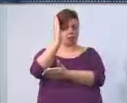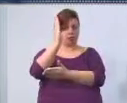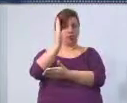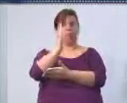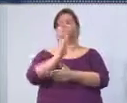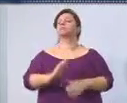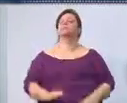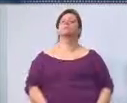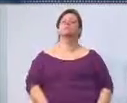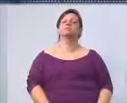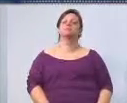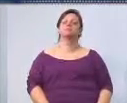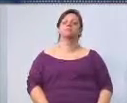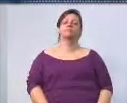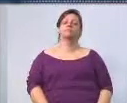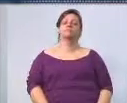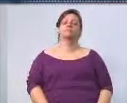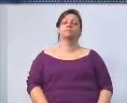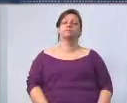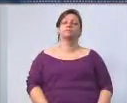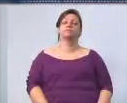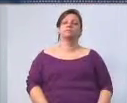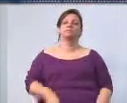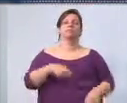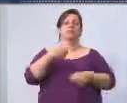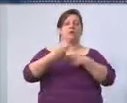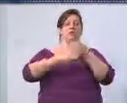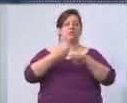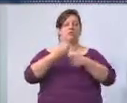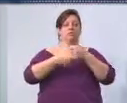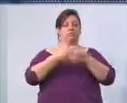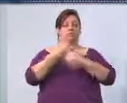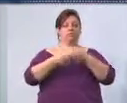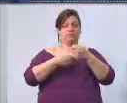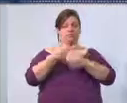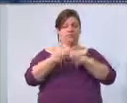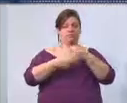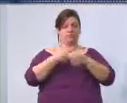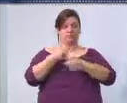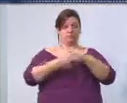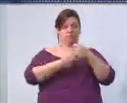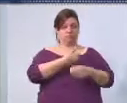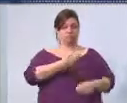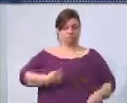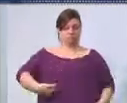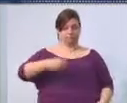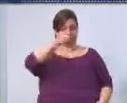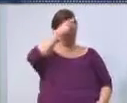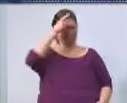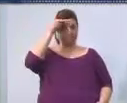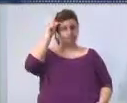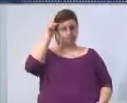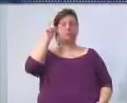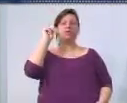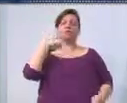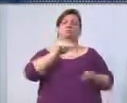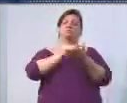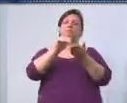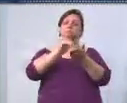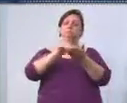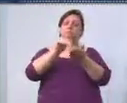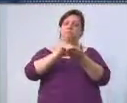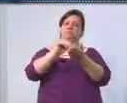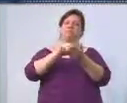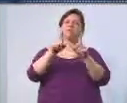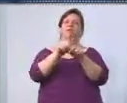de determinada via em nossa cidade, o administrador público municipal, ou seja, o secretário de obras e o